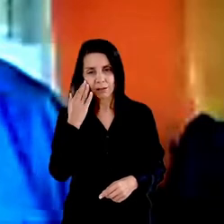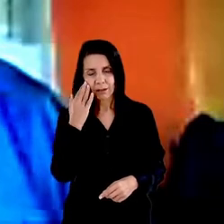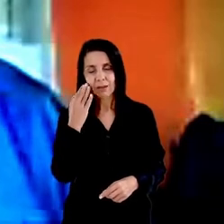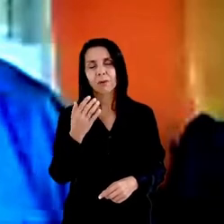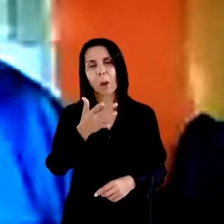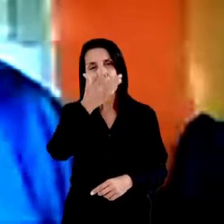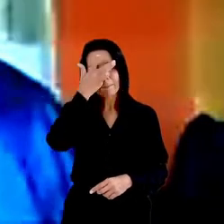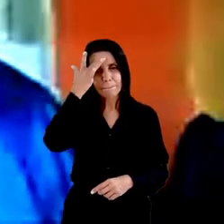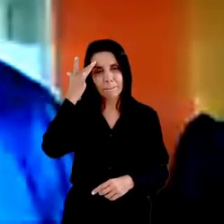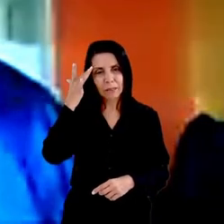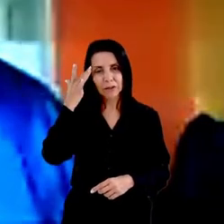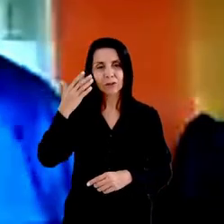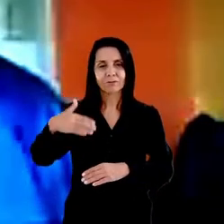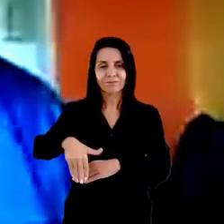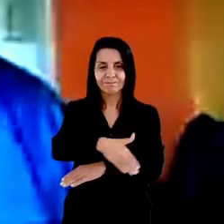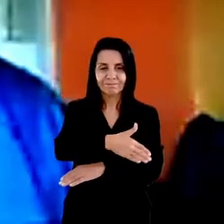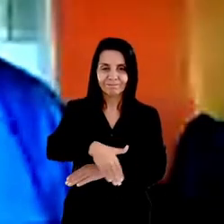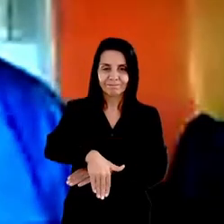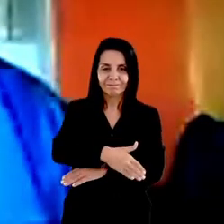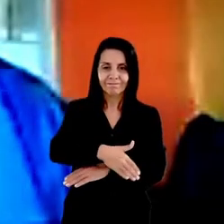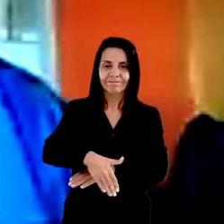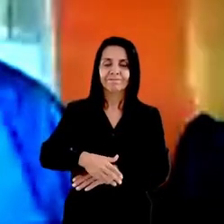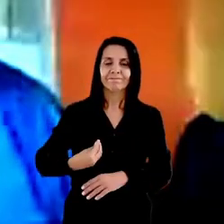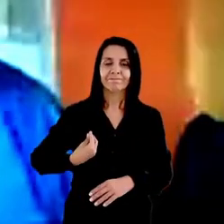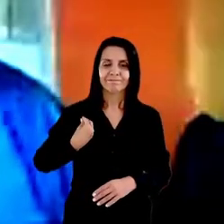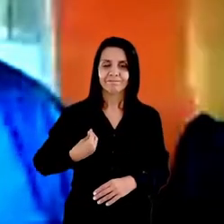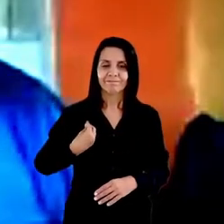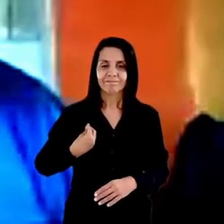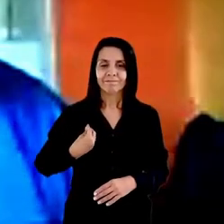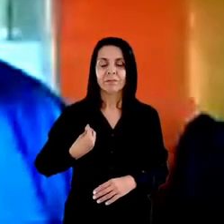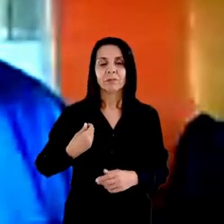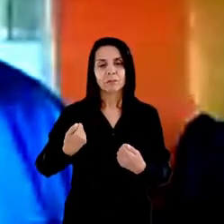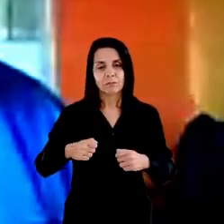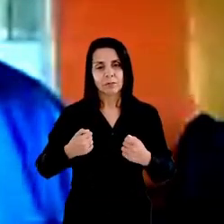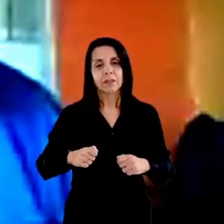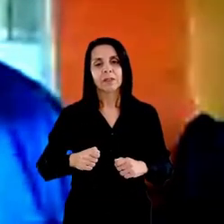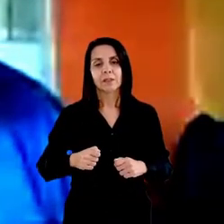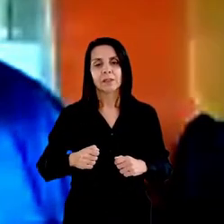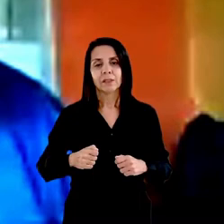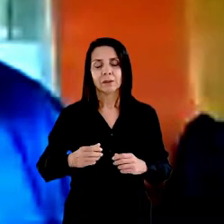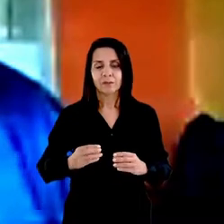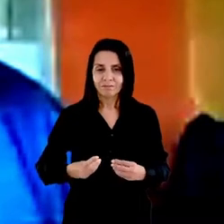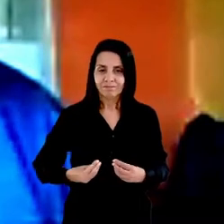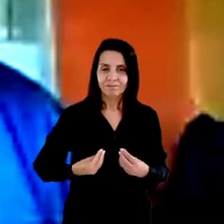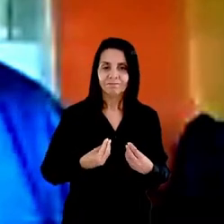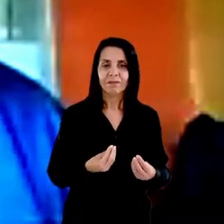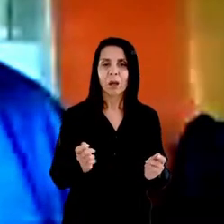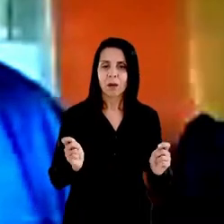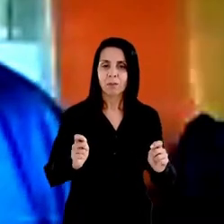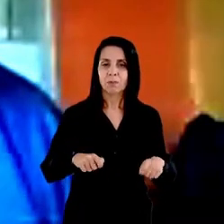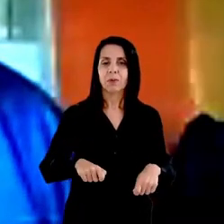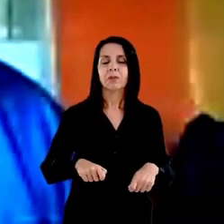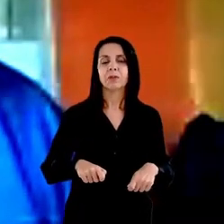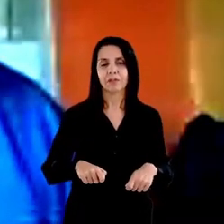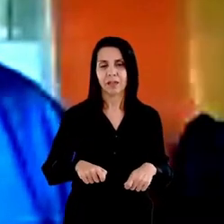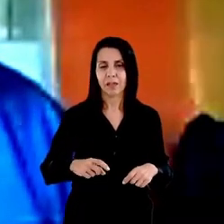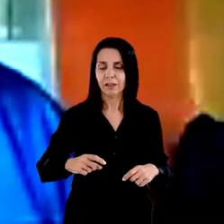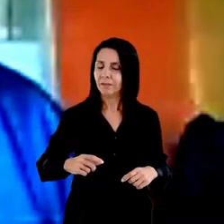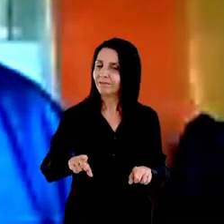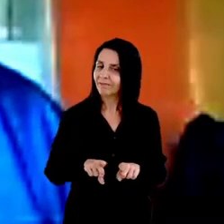ou com trajetória de rua capacitar de forma continuada todas todos e todos os promotores trabalhadores